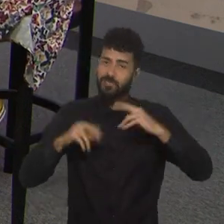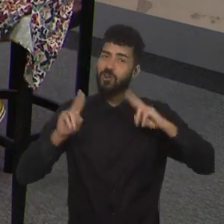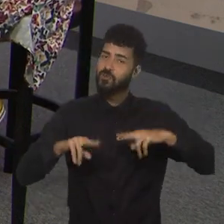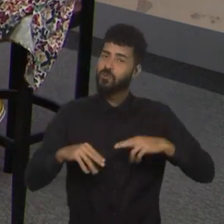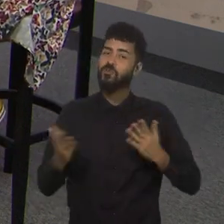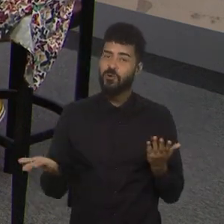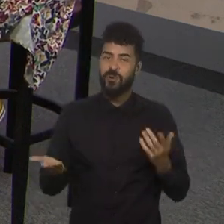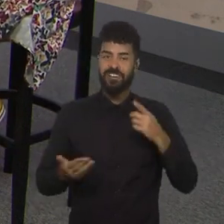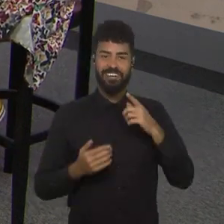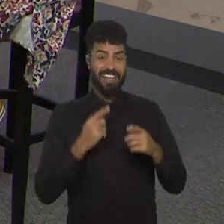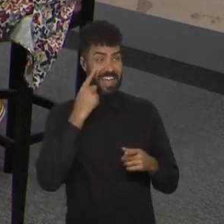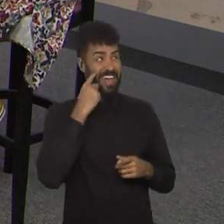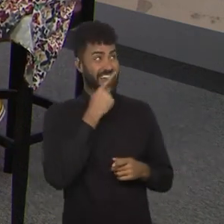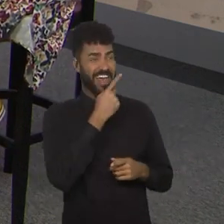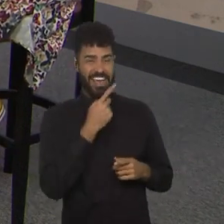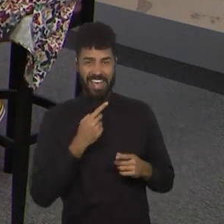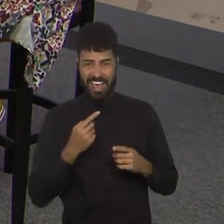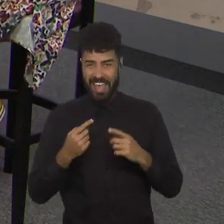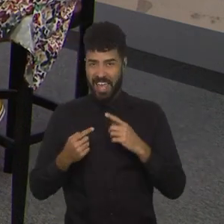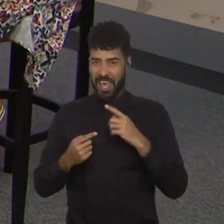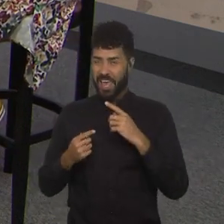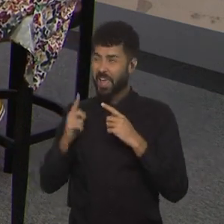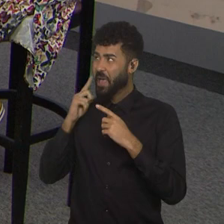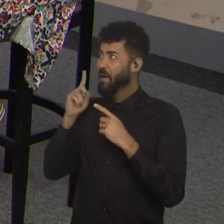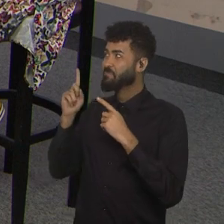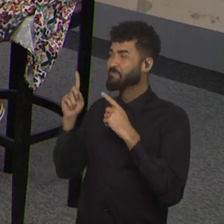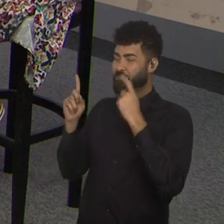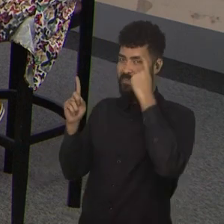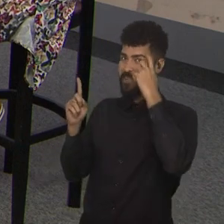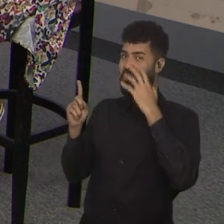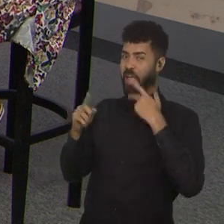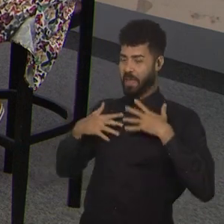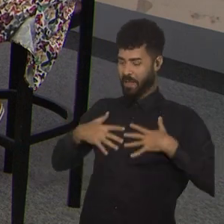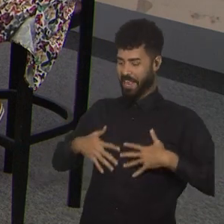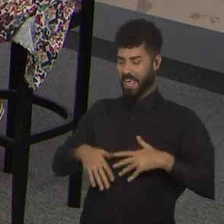né, estou de amarelinho, será que eu torço? Claro, gente, vai ter a torcida,